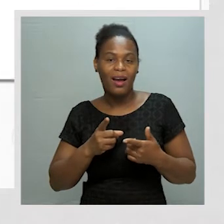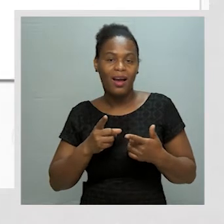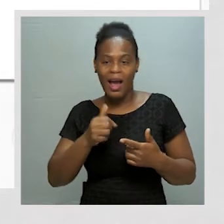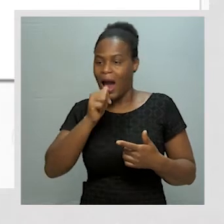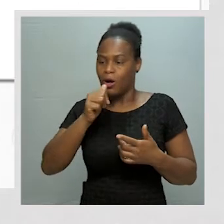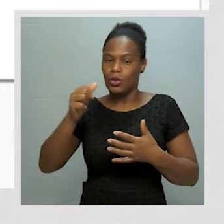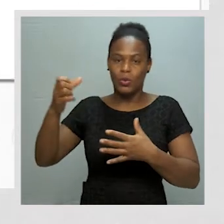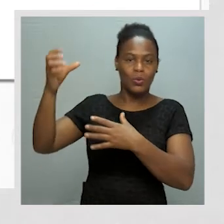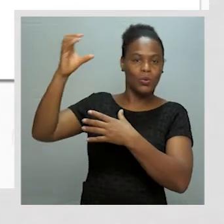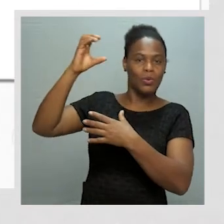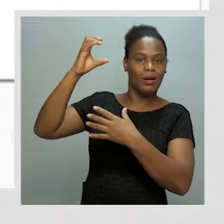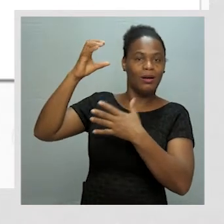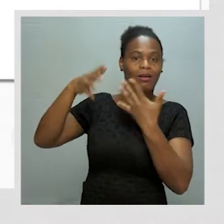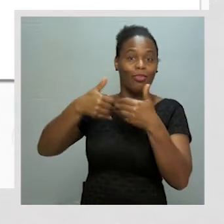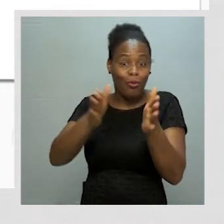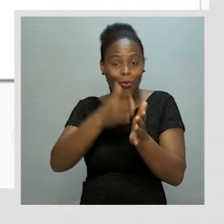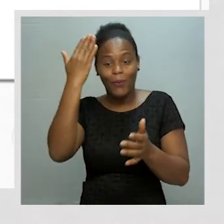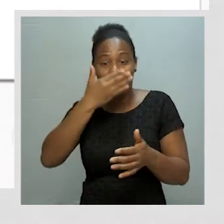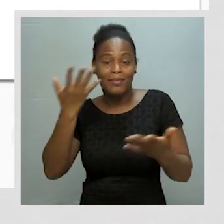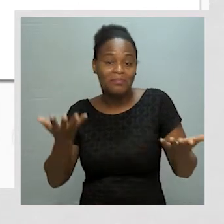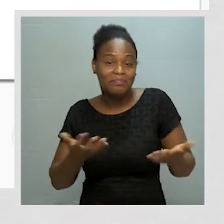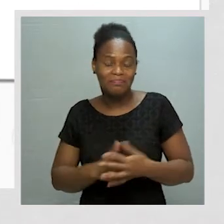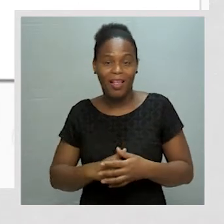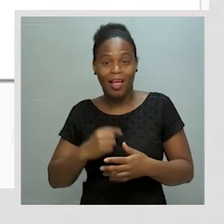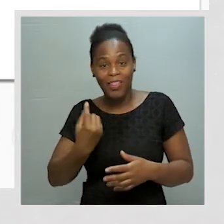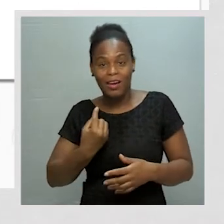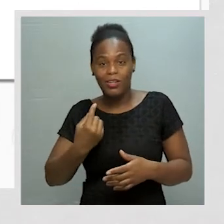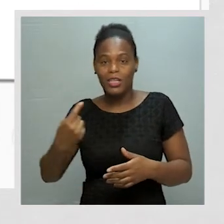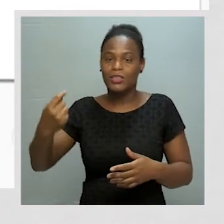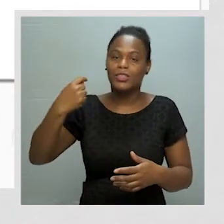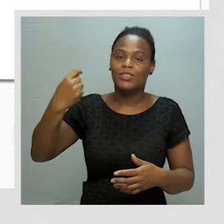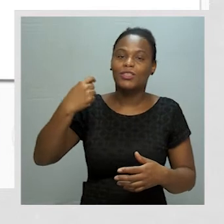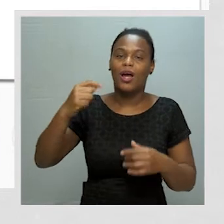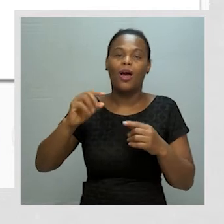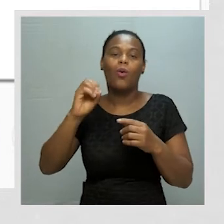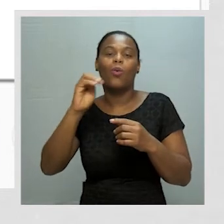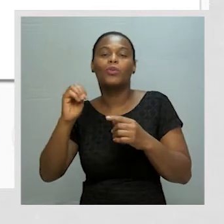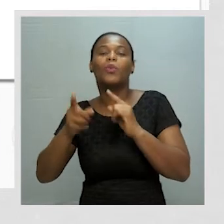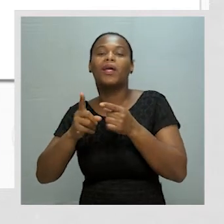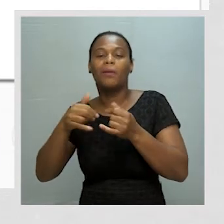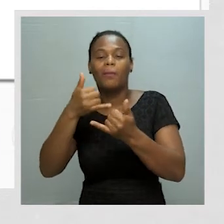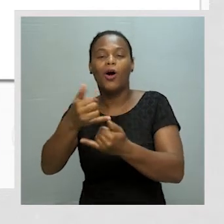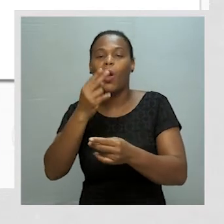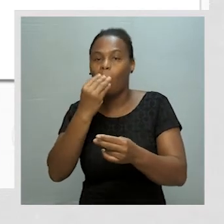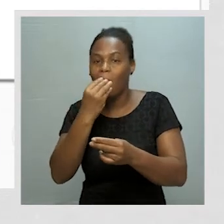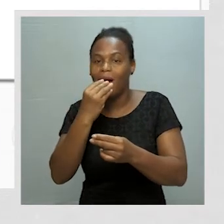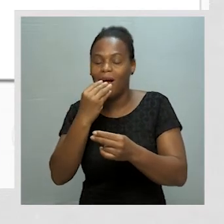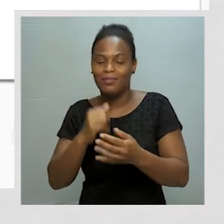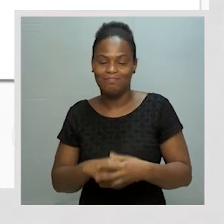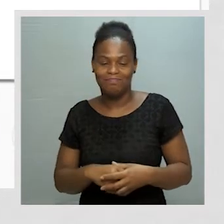Todos os dias. Devo escovar os... Após as refeições.